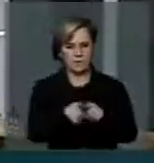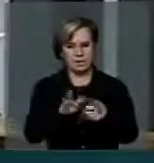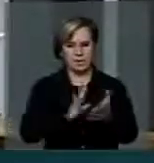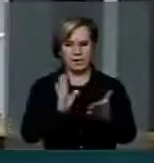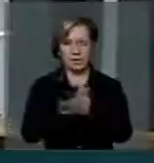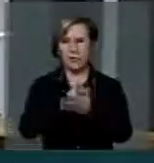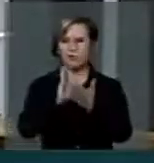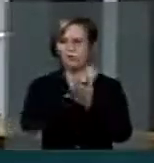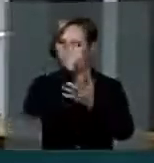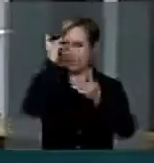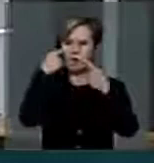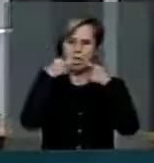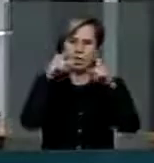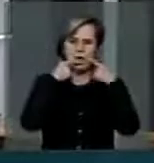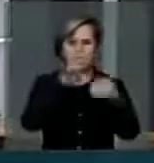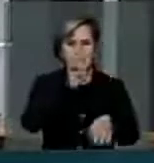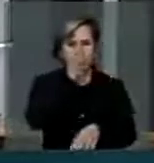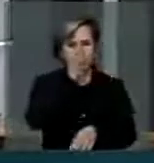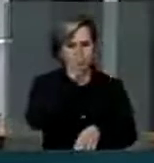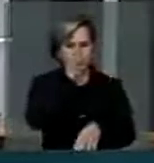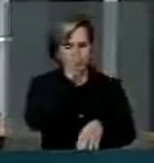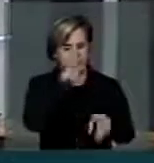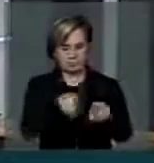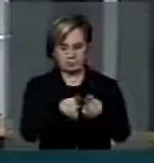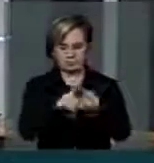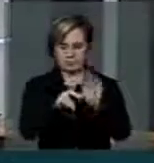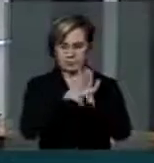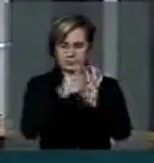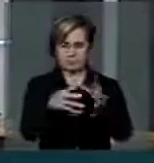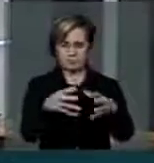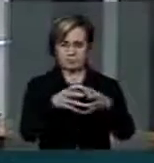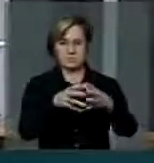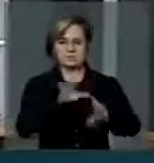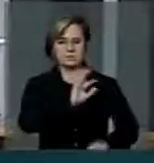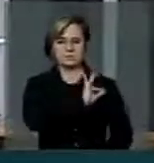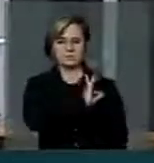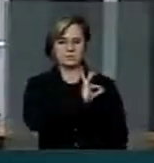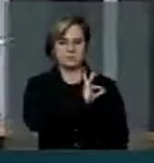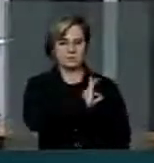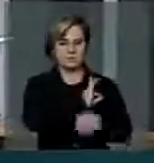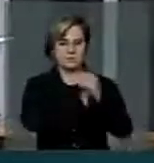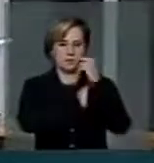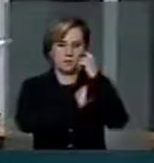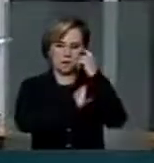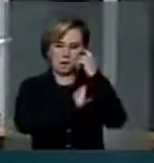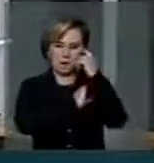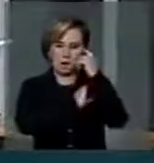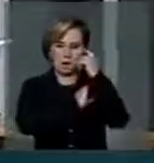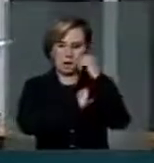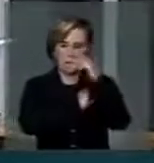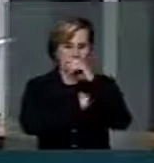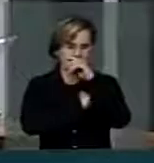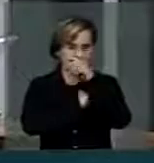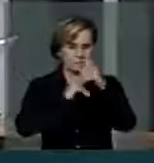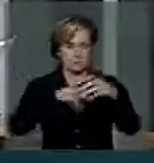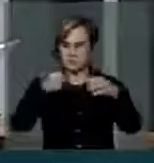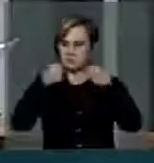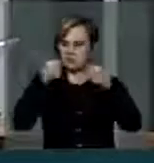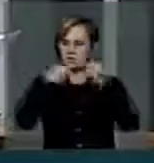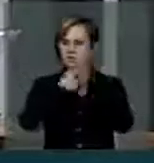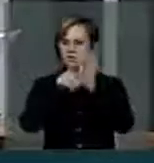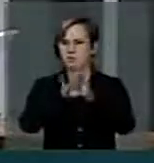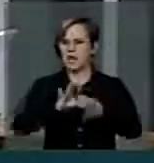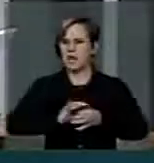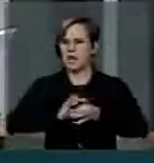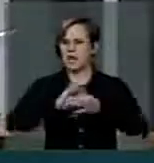manifestantes e também pela própria polícia, contendo uma manifestação democrática, legítima